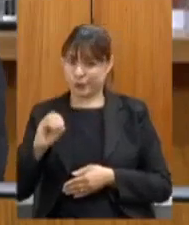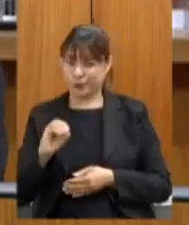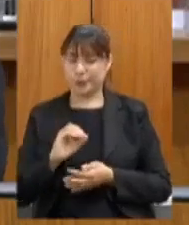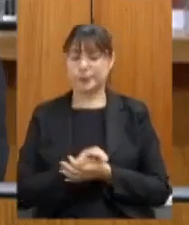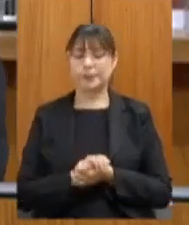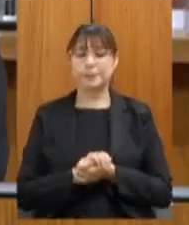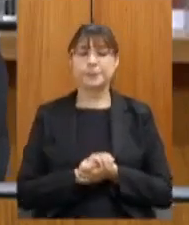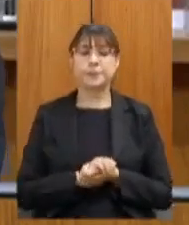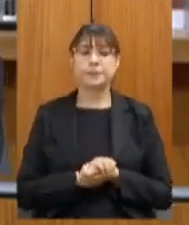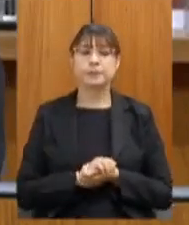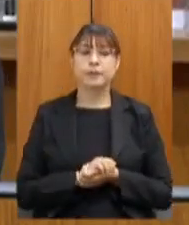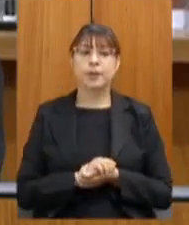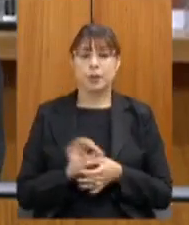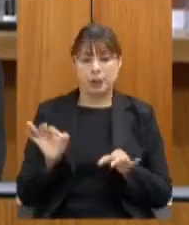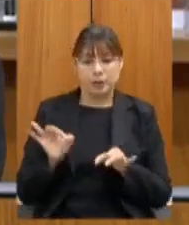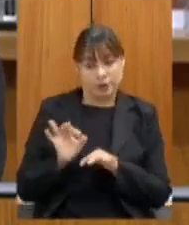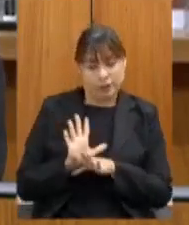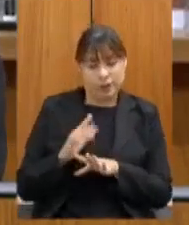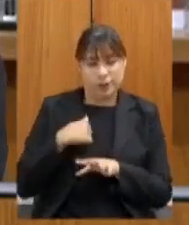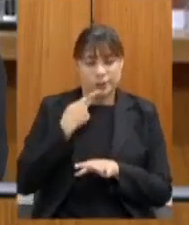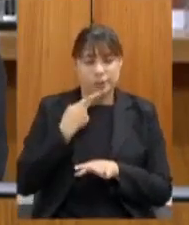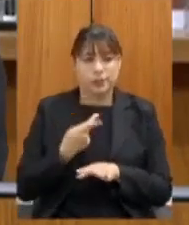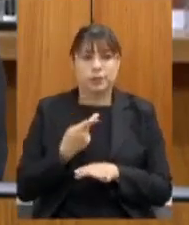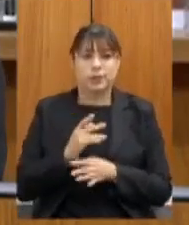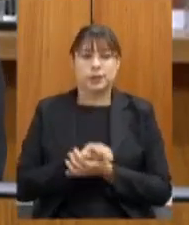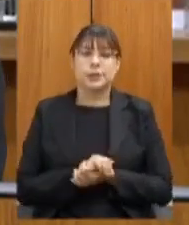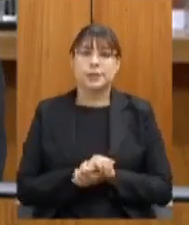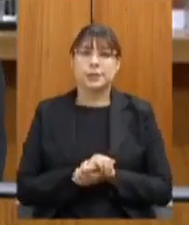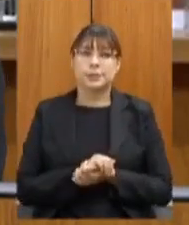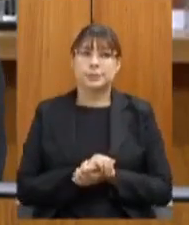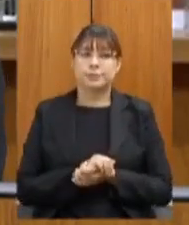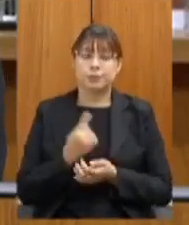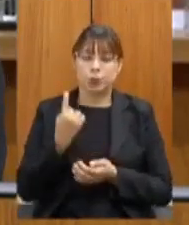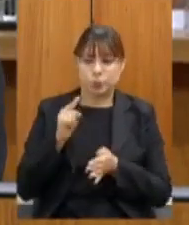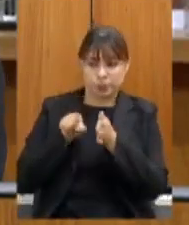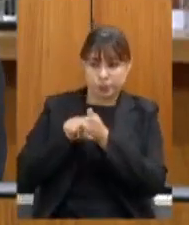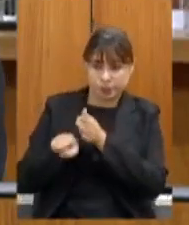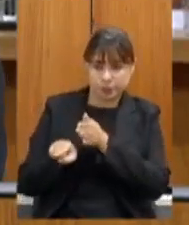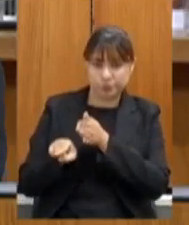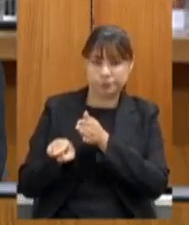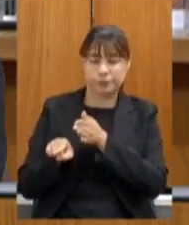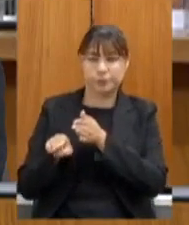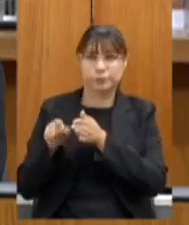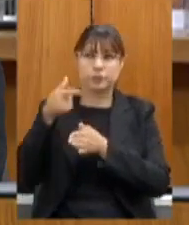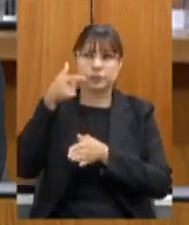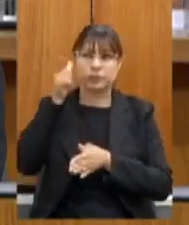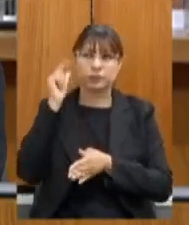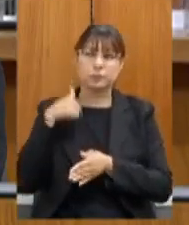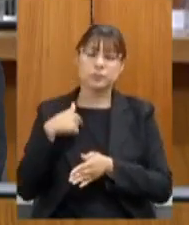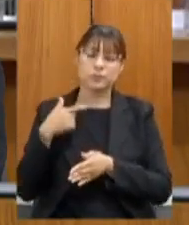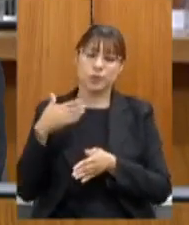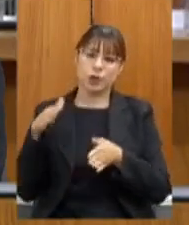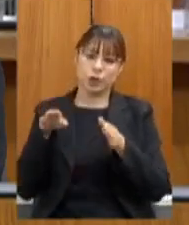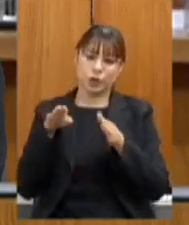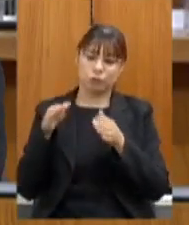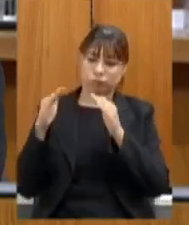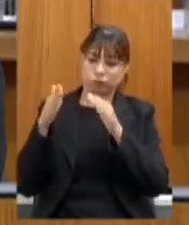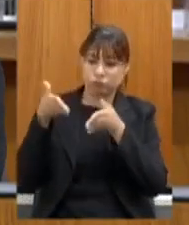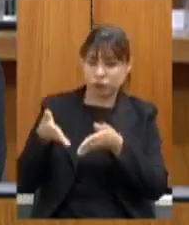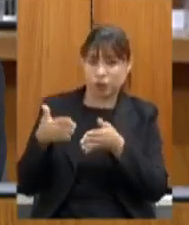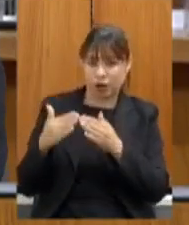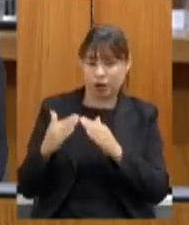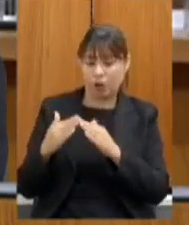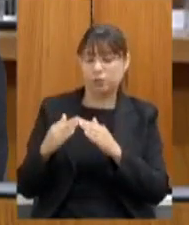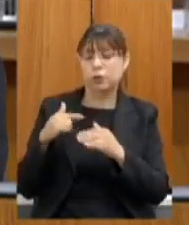aí para terminar a secretária eu queria lhe fazer uma pergunta no dia de ontem eu cheguei em casa à noite conversava com a minha